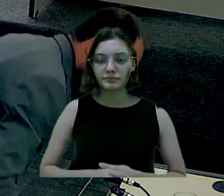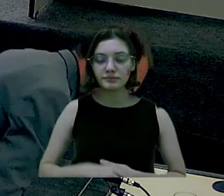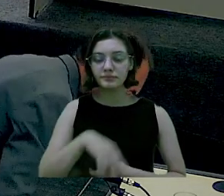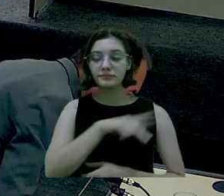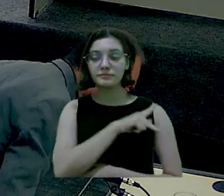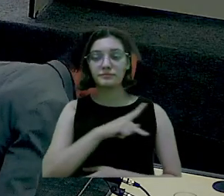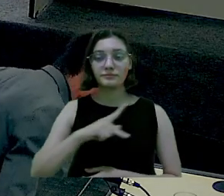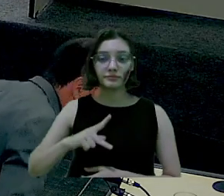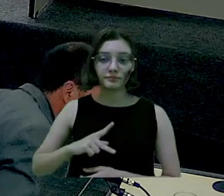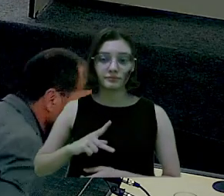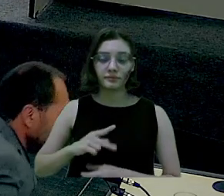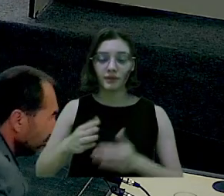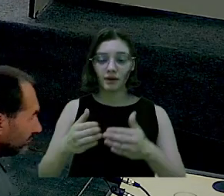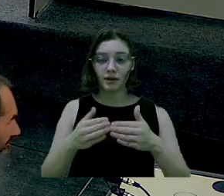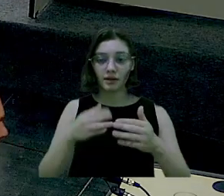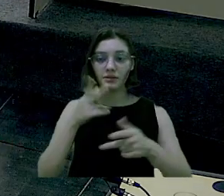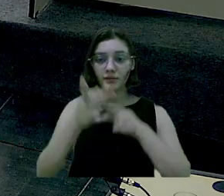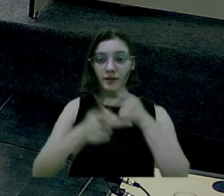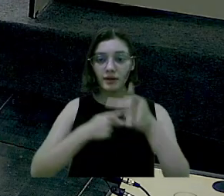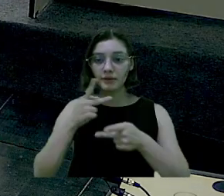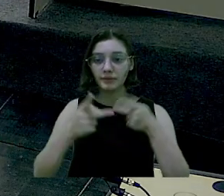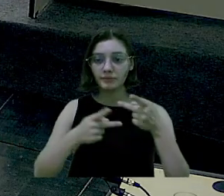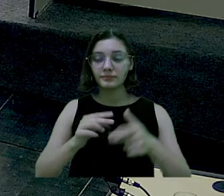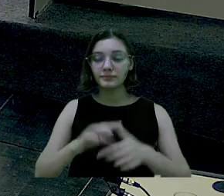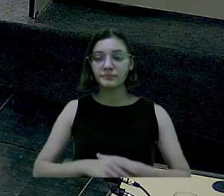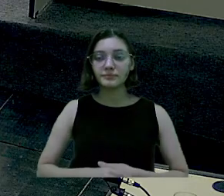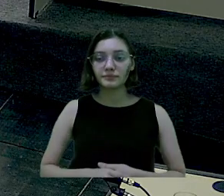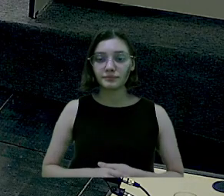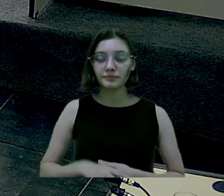Senhor presidente, com licença da palavra.